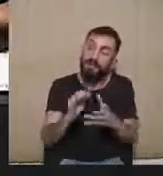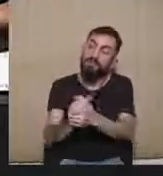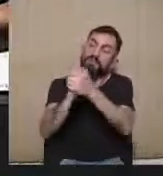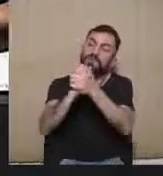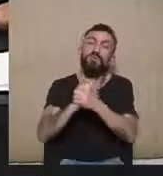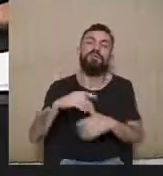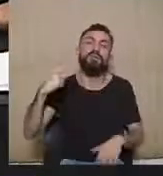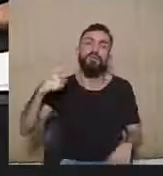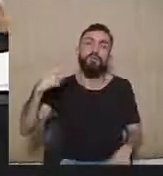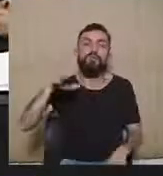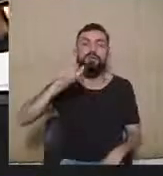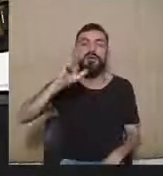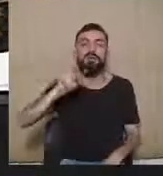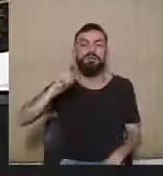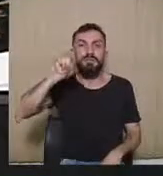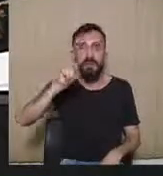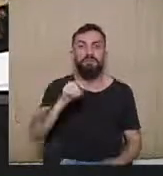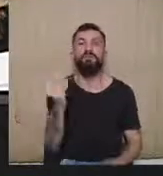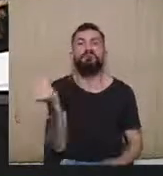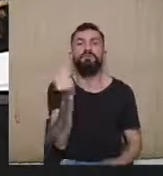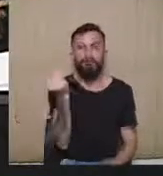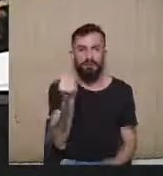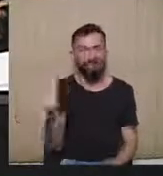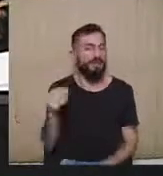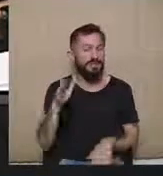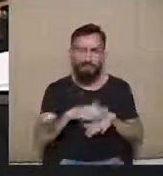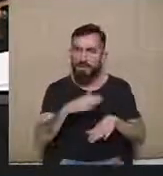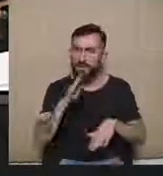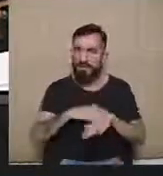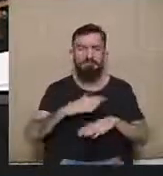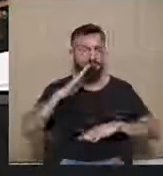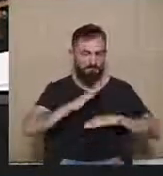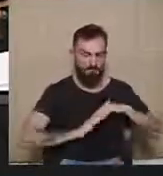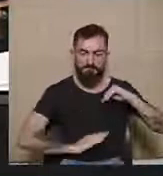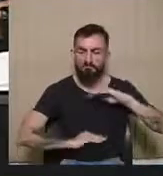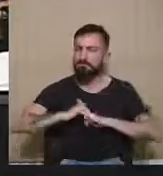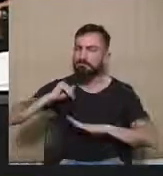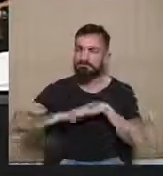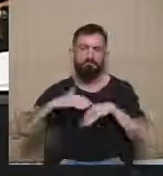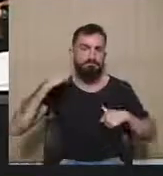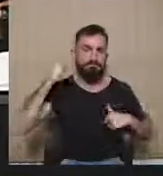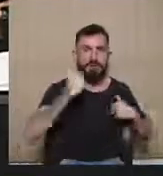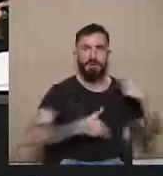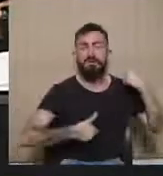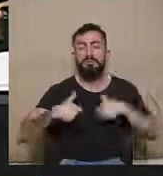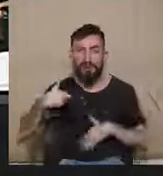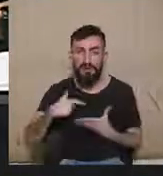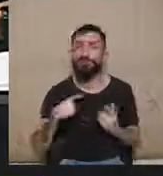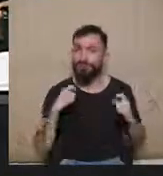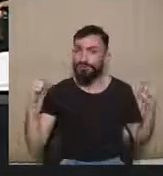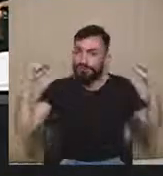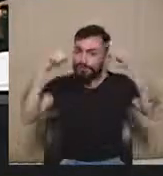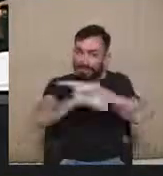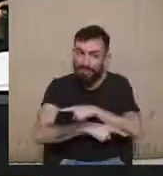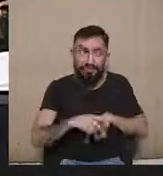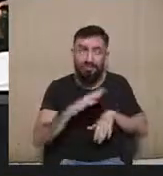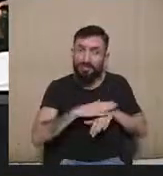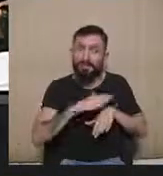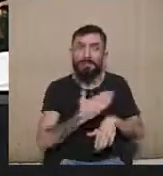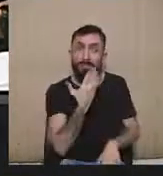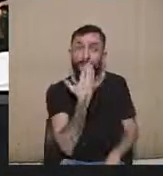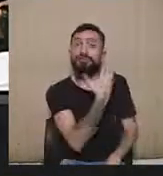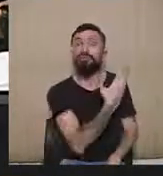Santiago, que cumpriu com galhardia e muita competência uma difícil missão que lhe foi entregue, que é